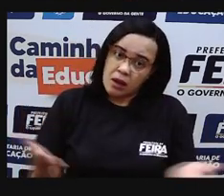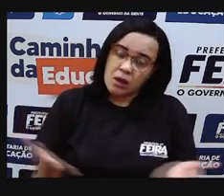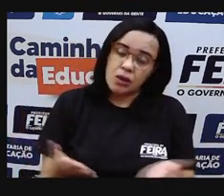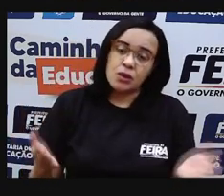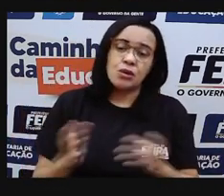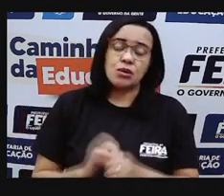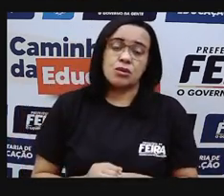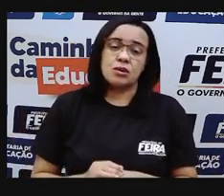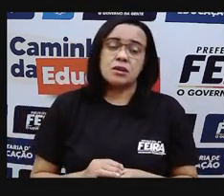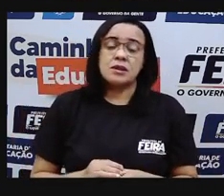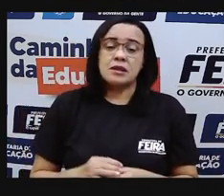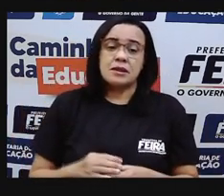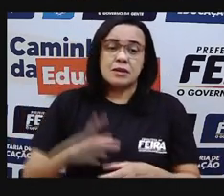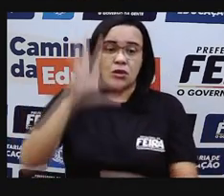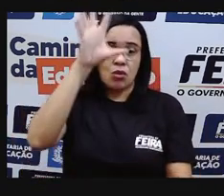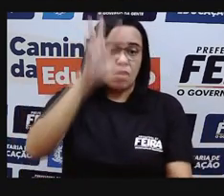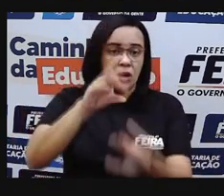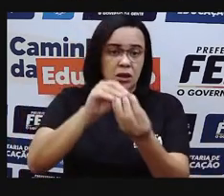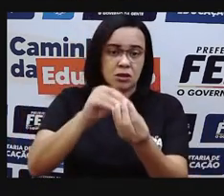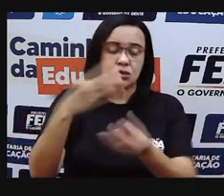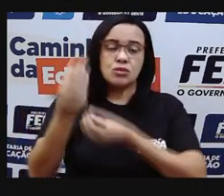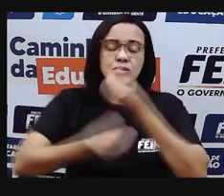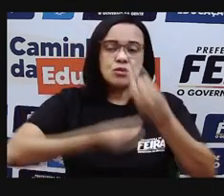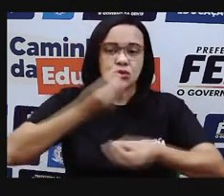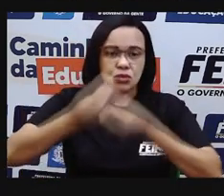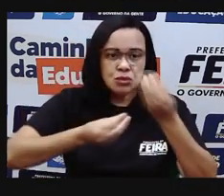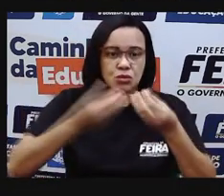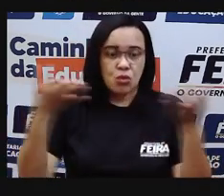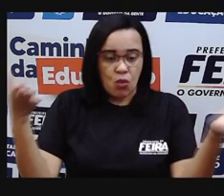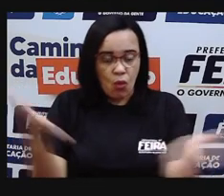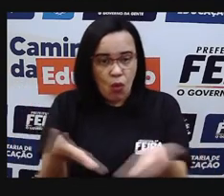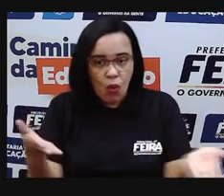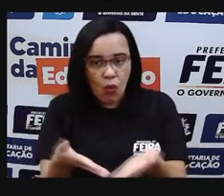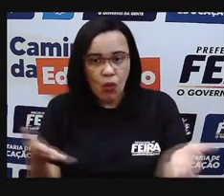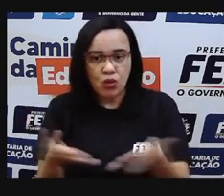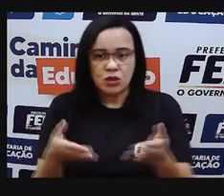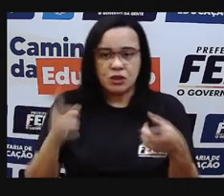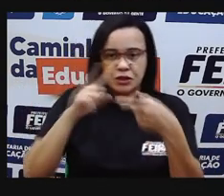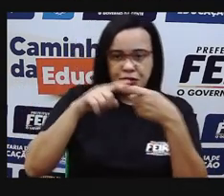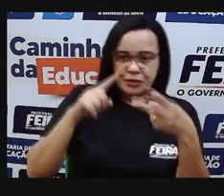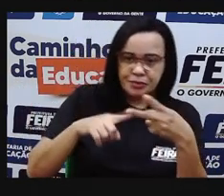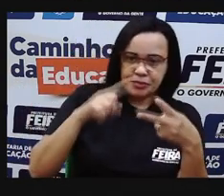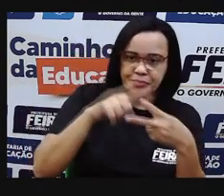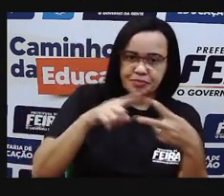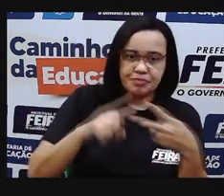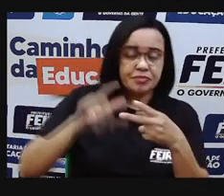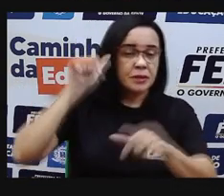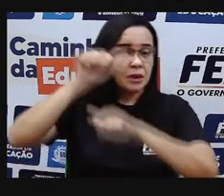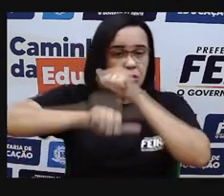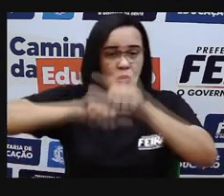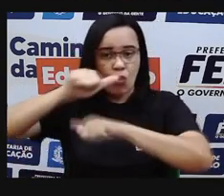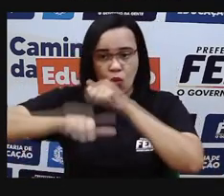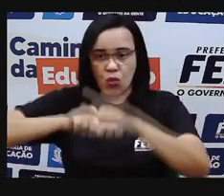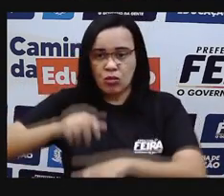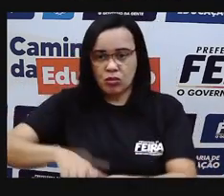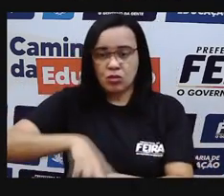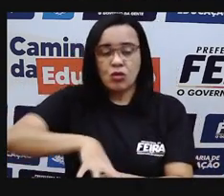Então, resumindo a nossa aula de hoje, nós vimos que o ar é uma mistura de gases e vimos as camadas